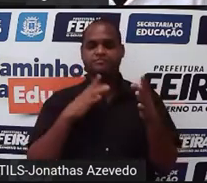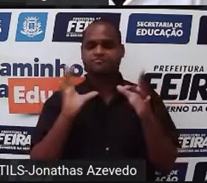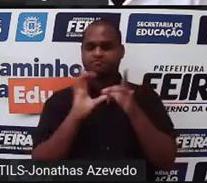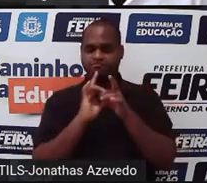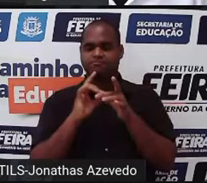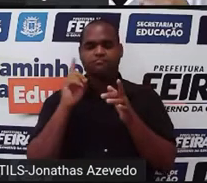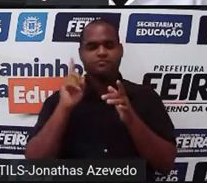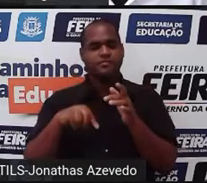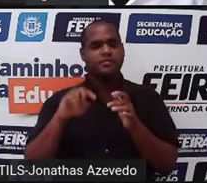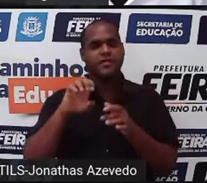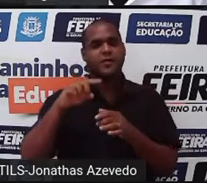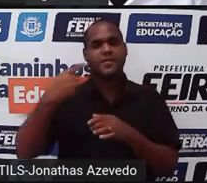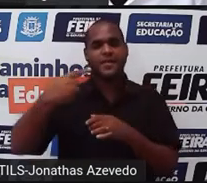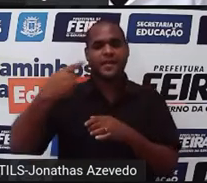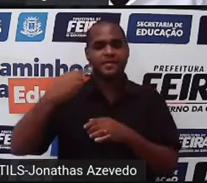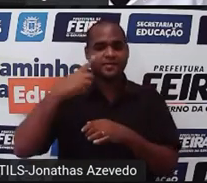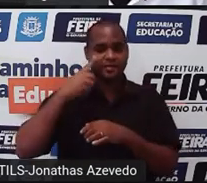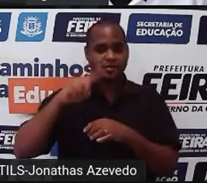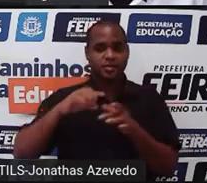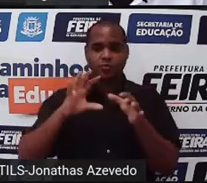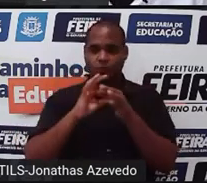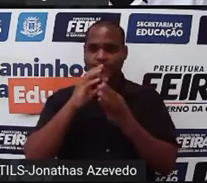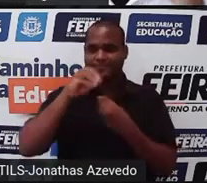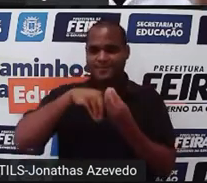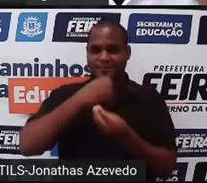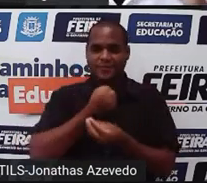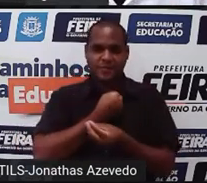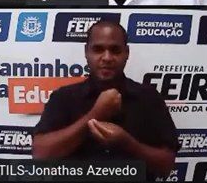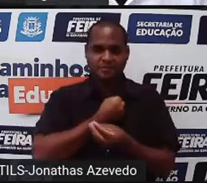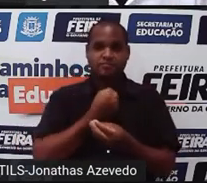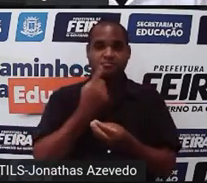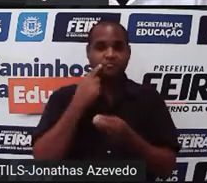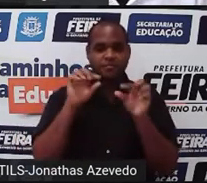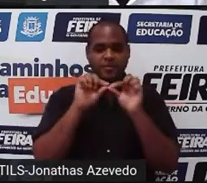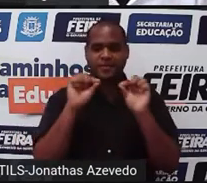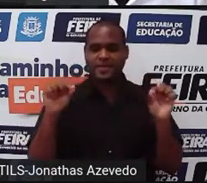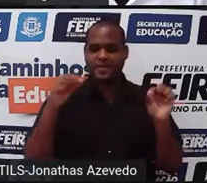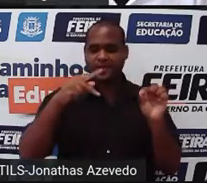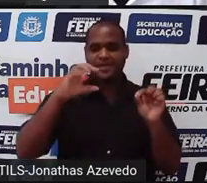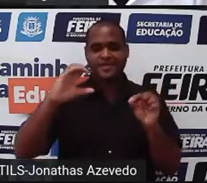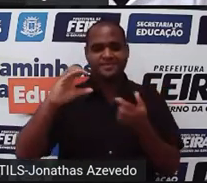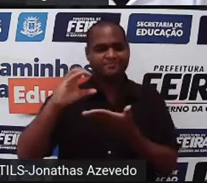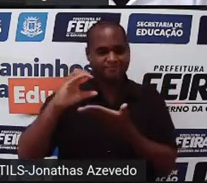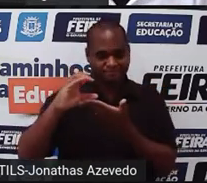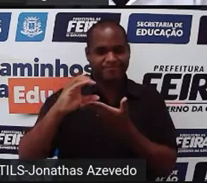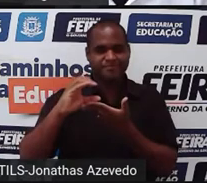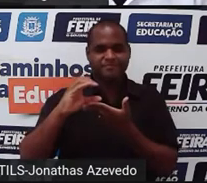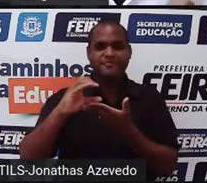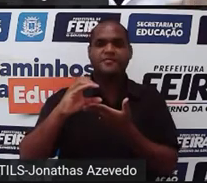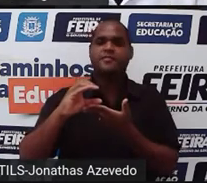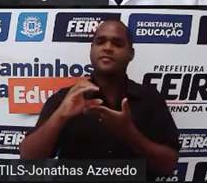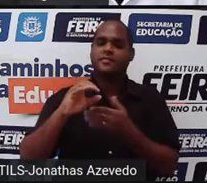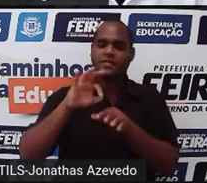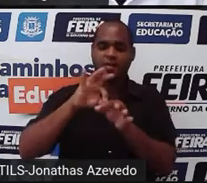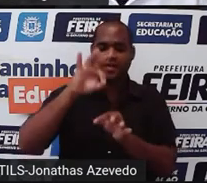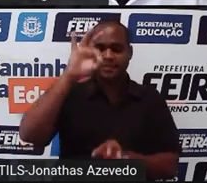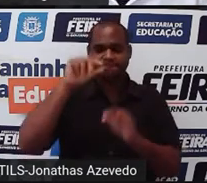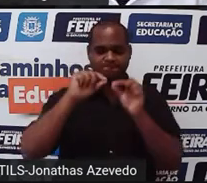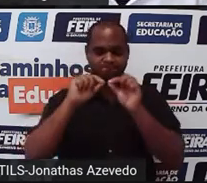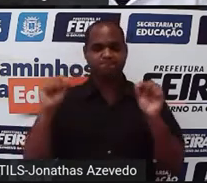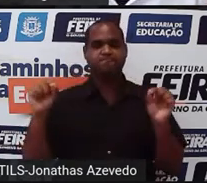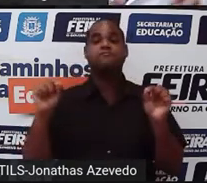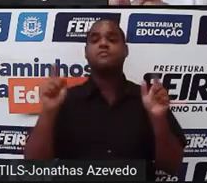equação linear do primeiro grau com duas incógnitas a uma reta no plano cartesiano, tá? Fica